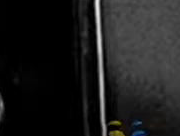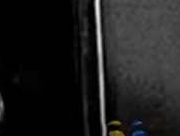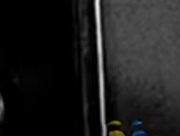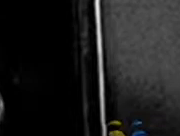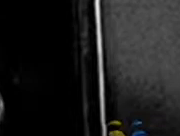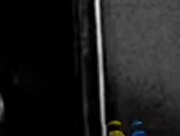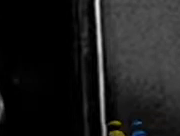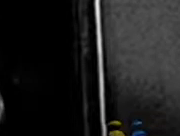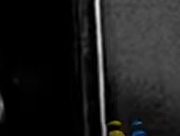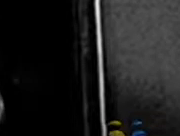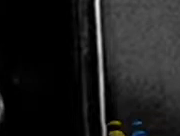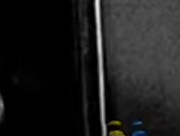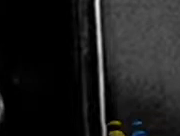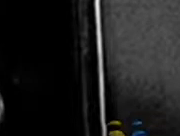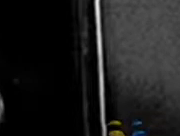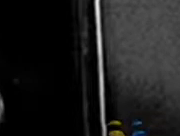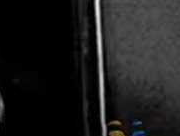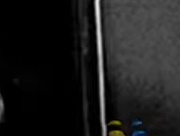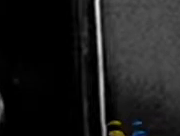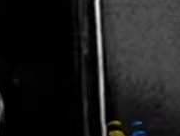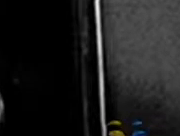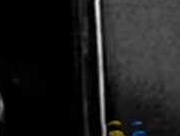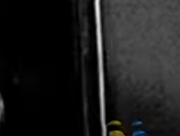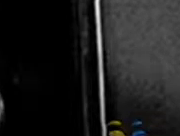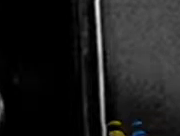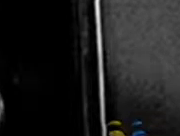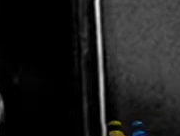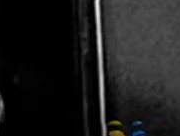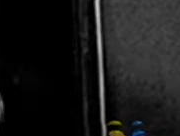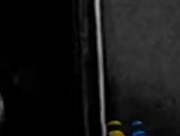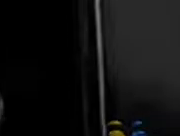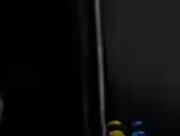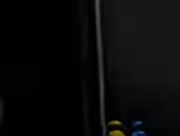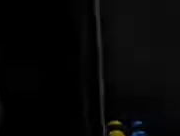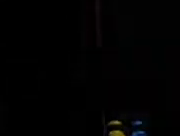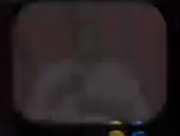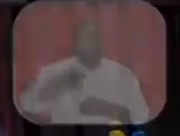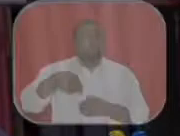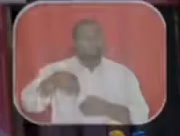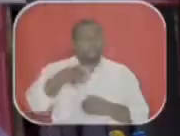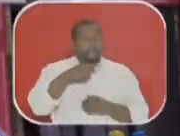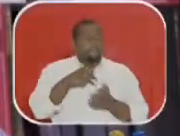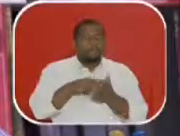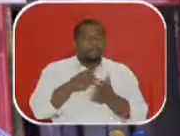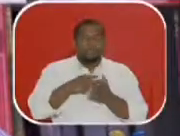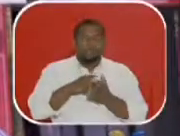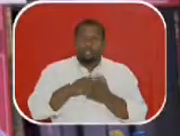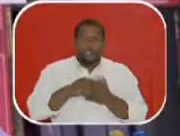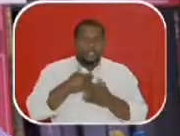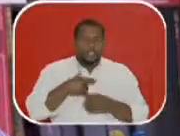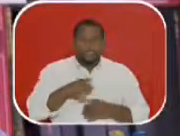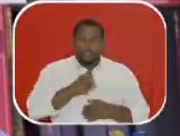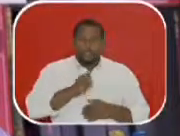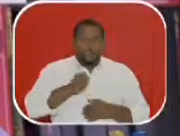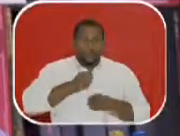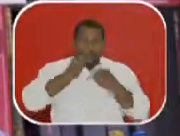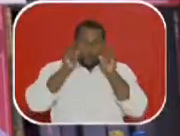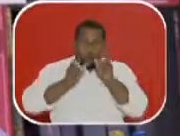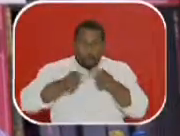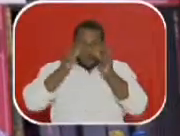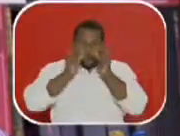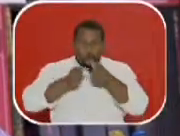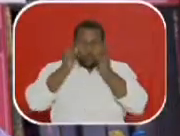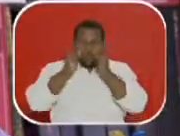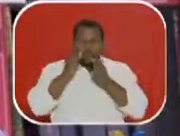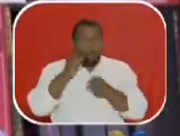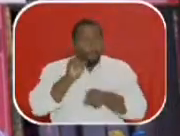sei ser adorável. Maravilhosa, Albertinho. Nós somos grandes consumidores de histórias.